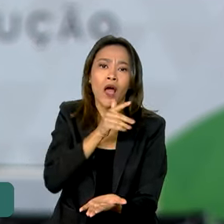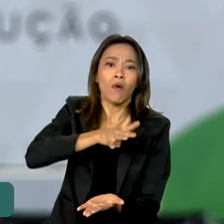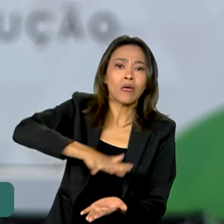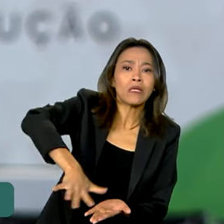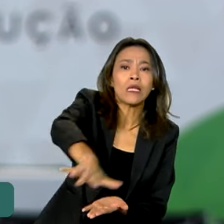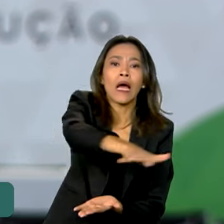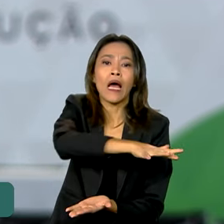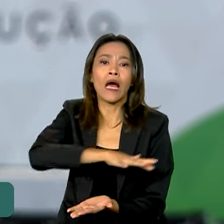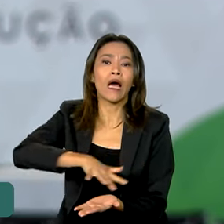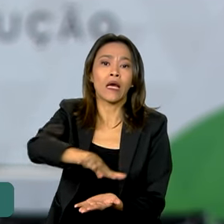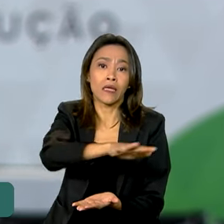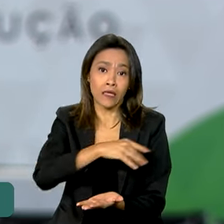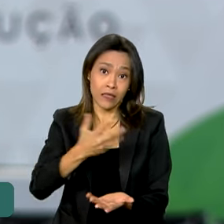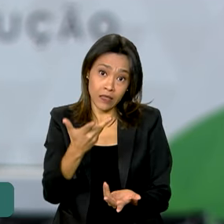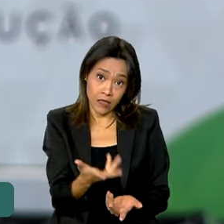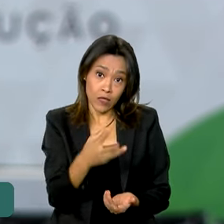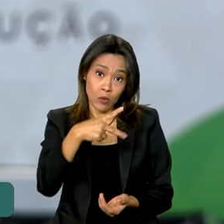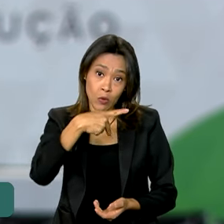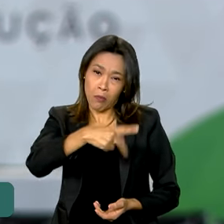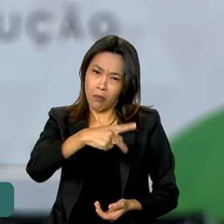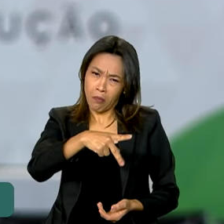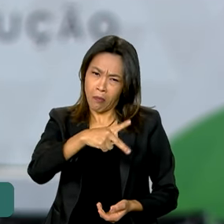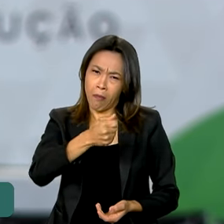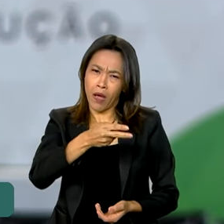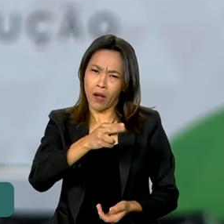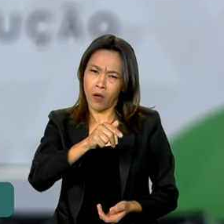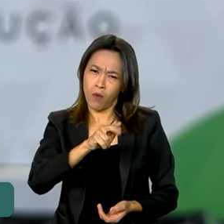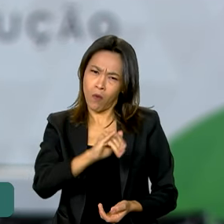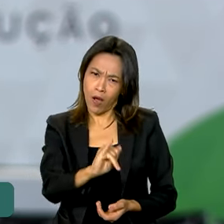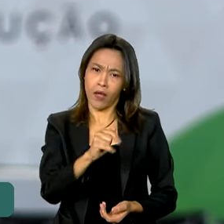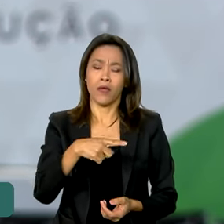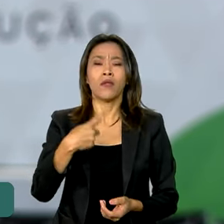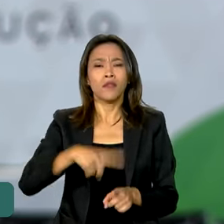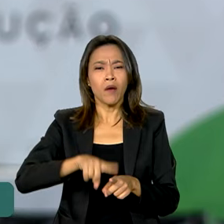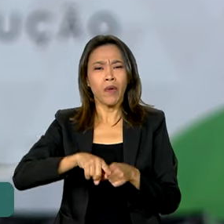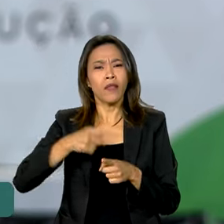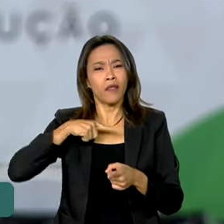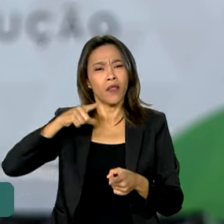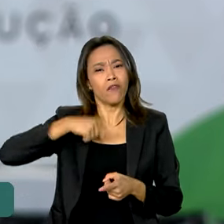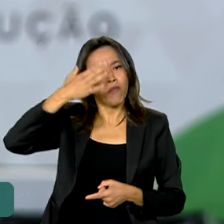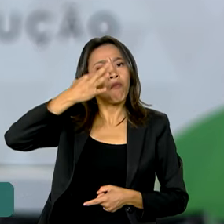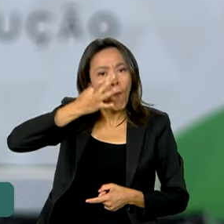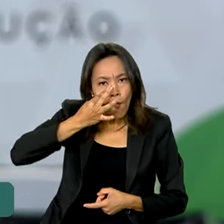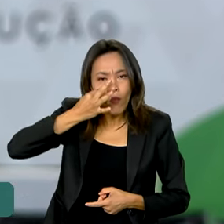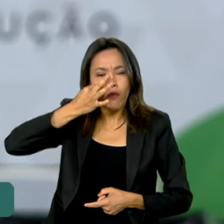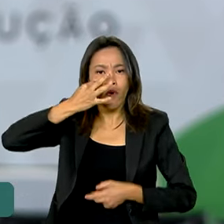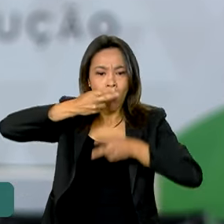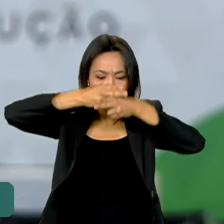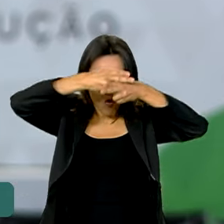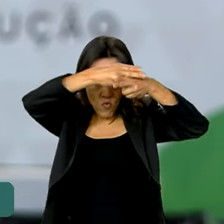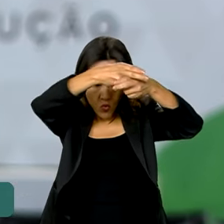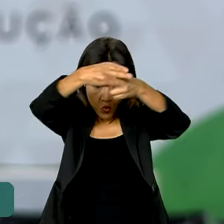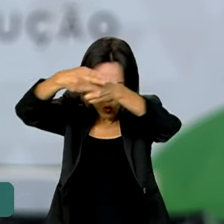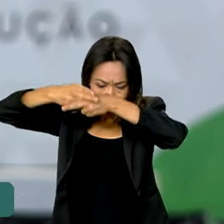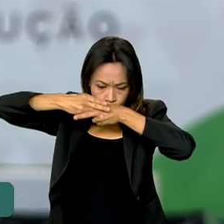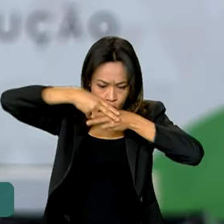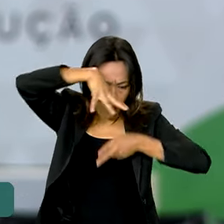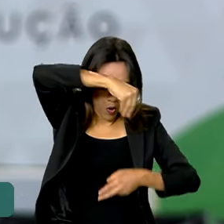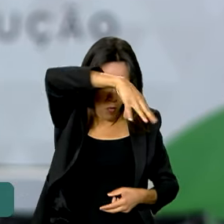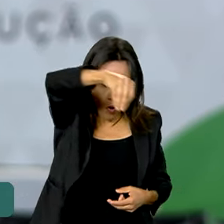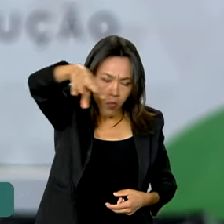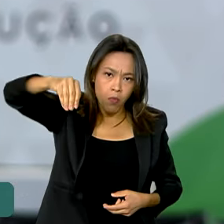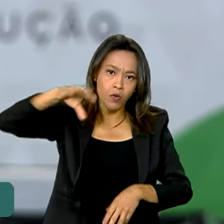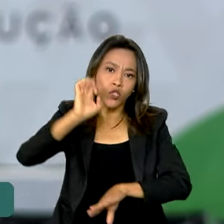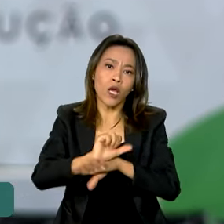De acordo com uma nota técnica do Laboratório de Aplicações de Satélites Ambientais da Universidade Federal do Rio de Janeiro,